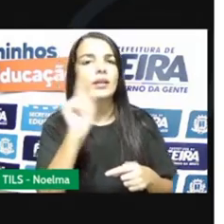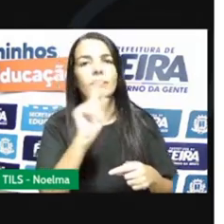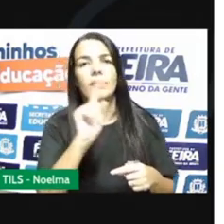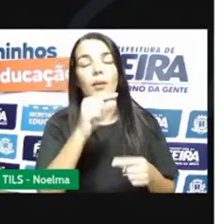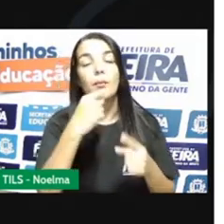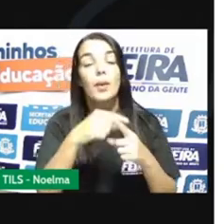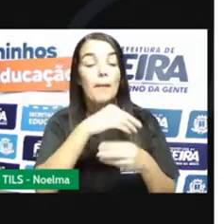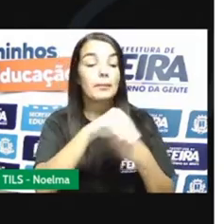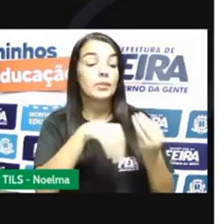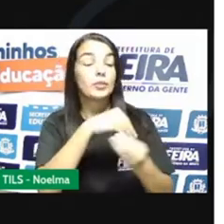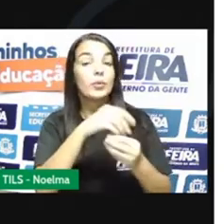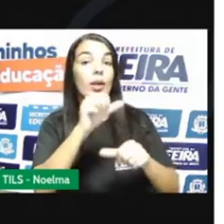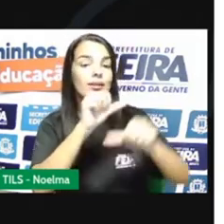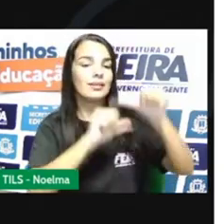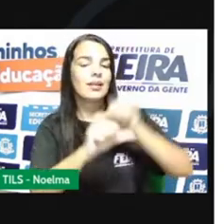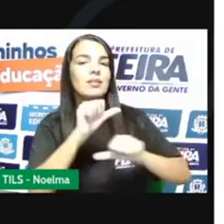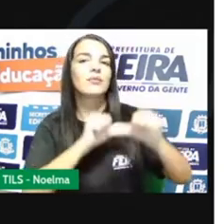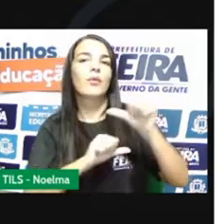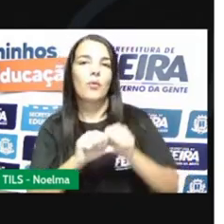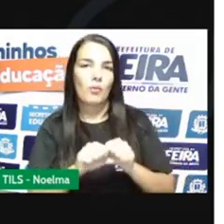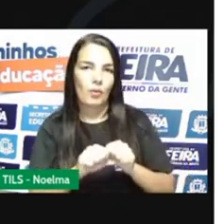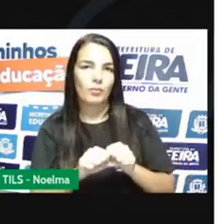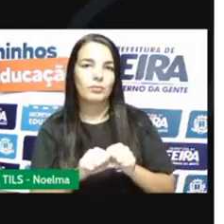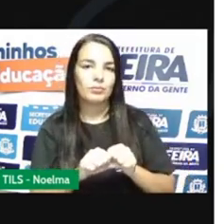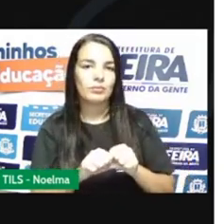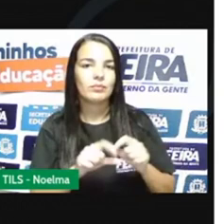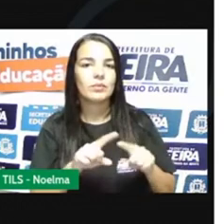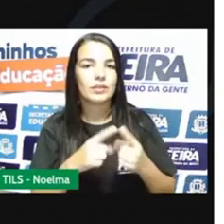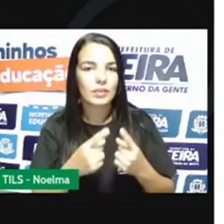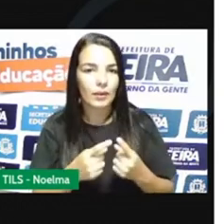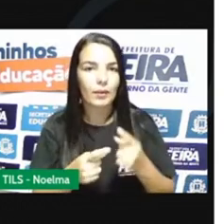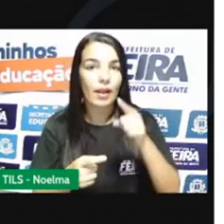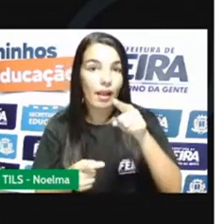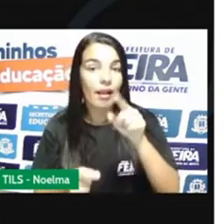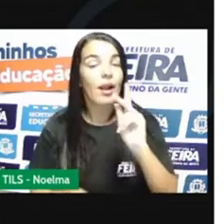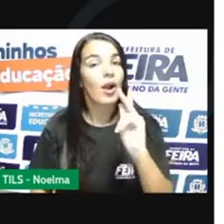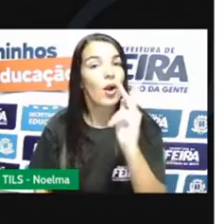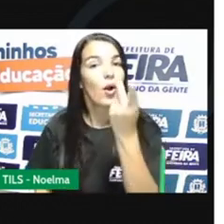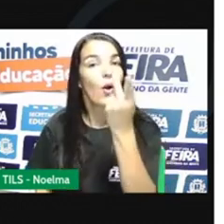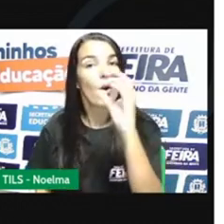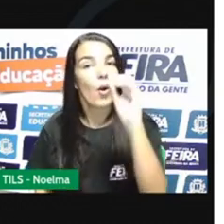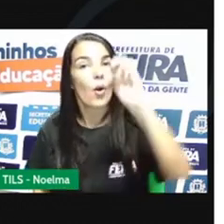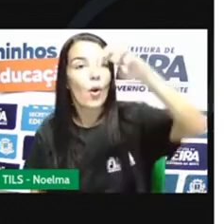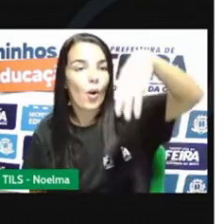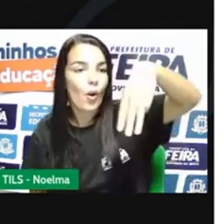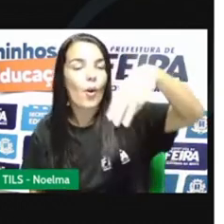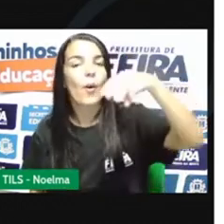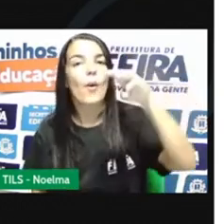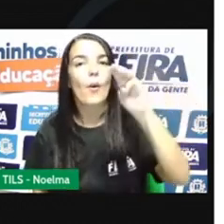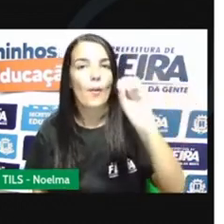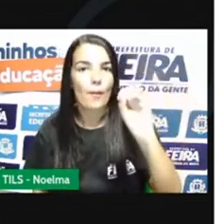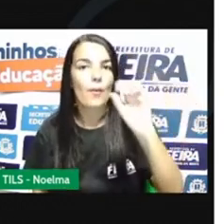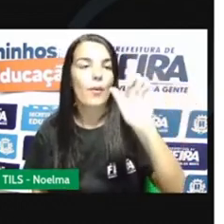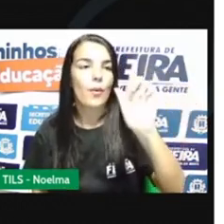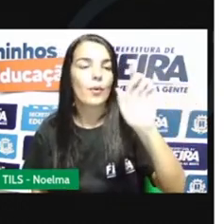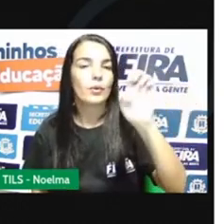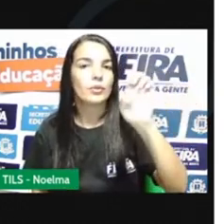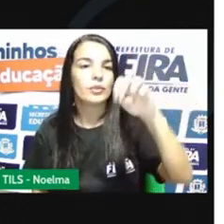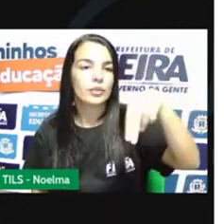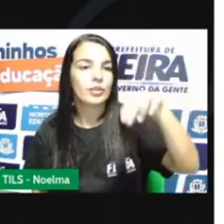misturaram, eles se transformaram no suco e a esse tipo aqui de mistura, a esse tipo de